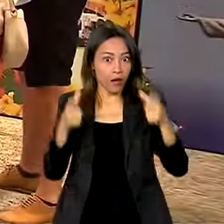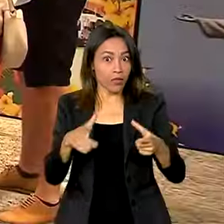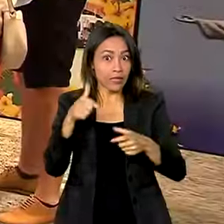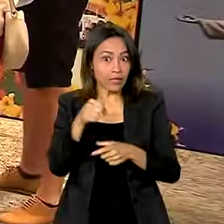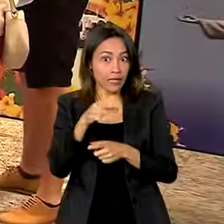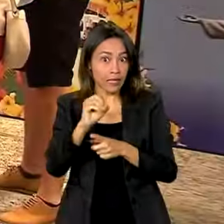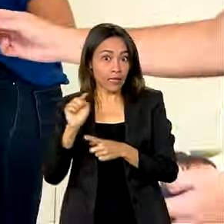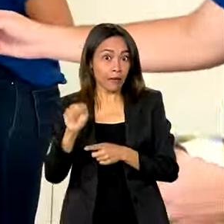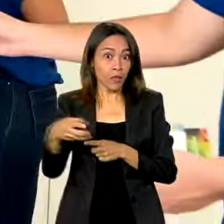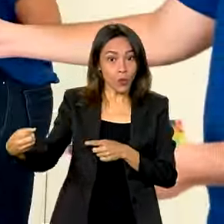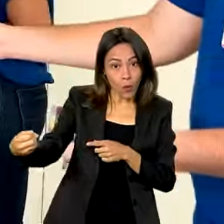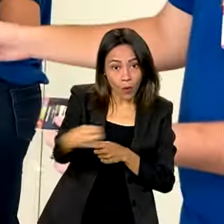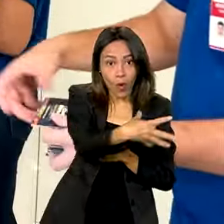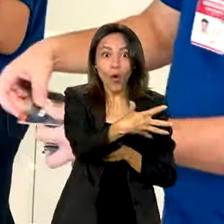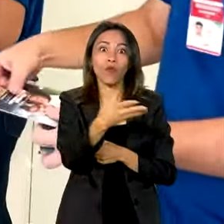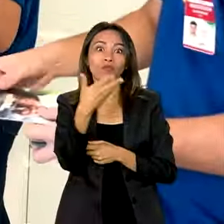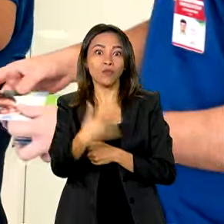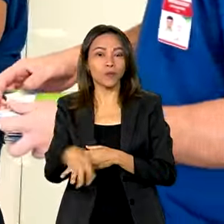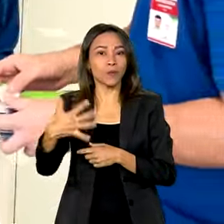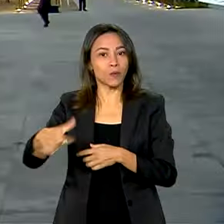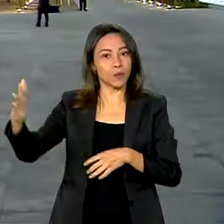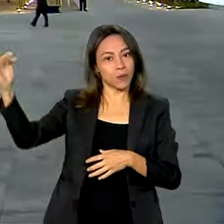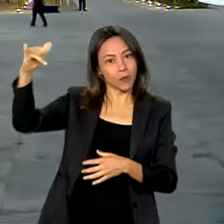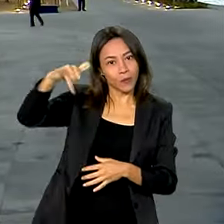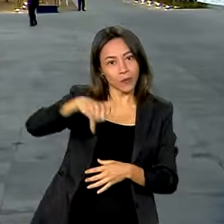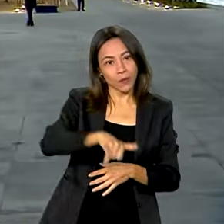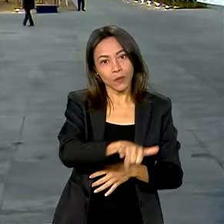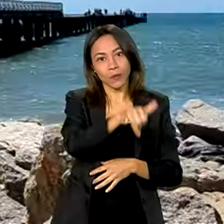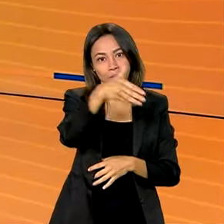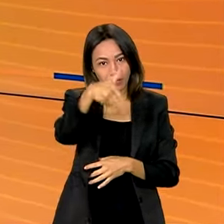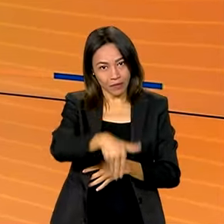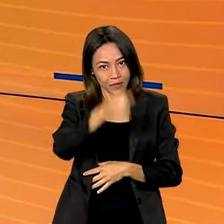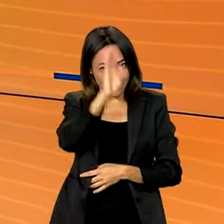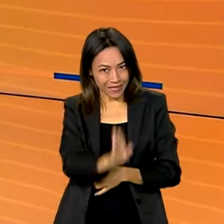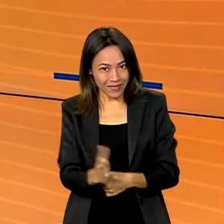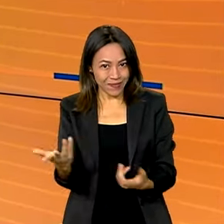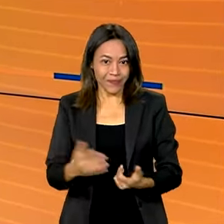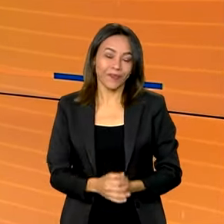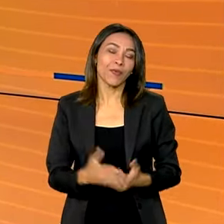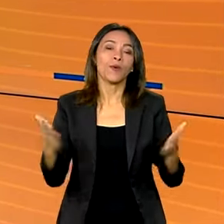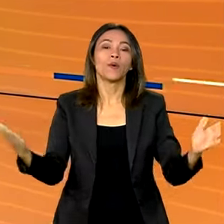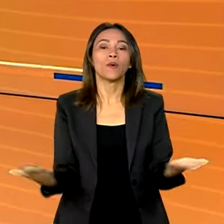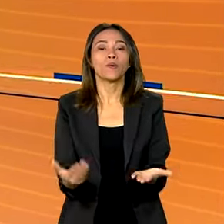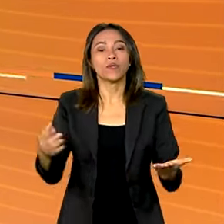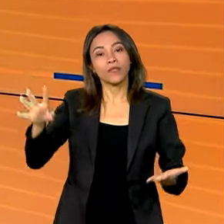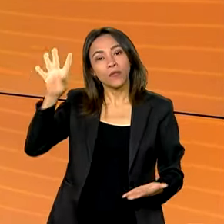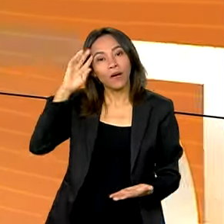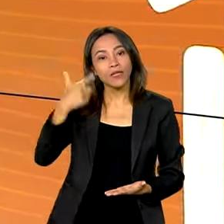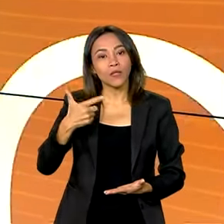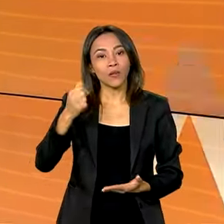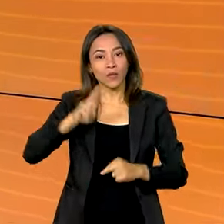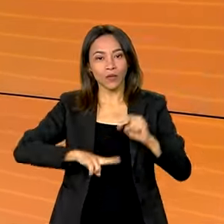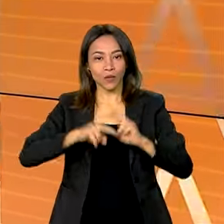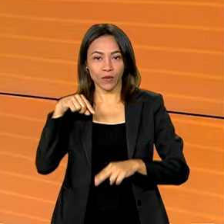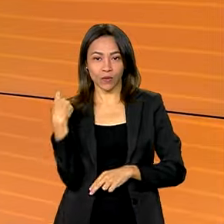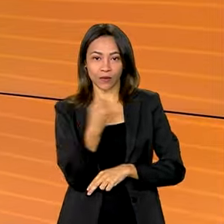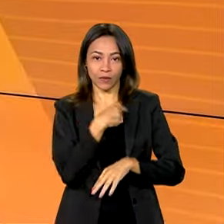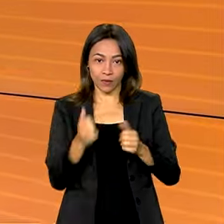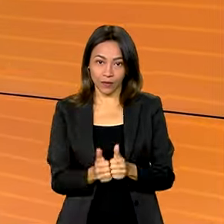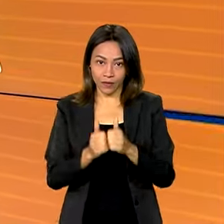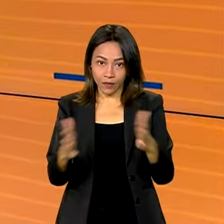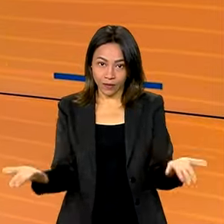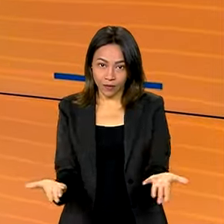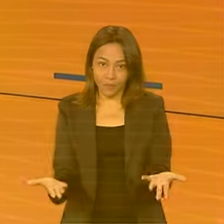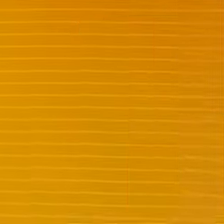mil novos assentos em voos internacionais para casa. Quarta-feira, 12 de junho, o Brasil em Dia começa